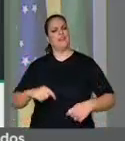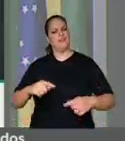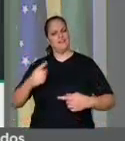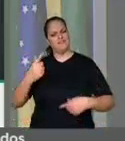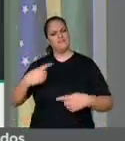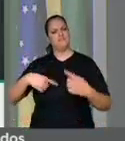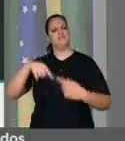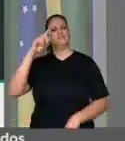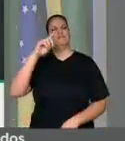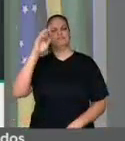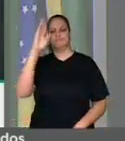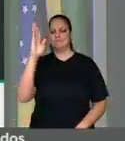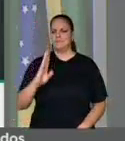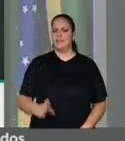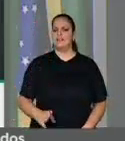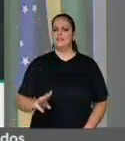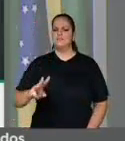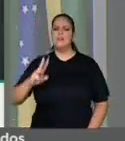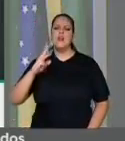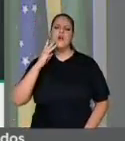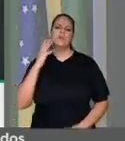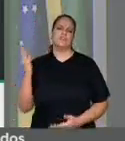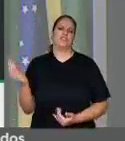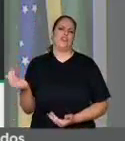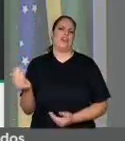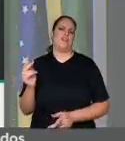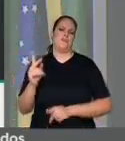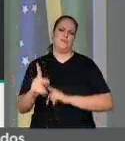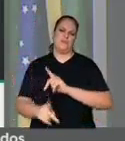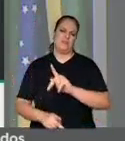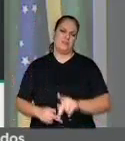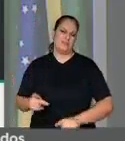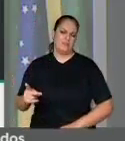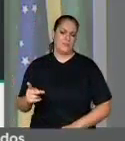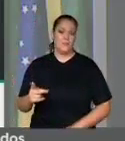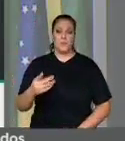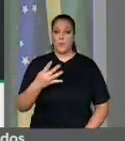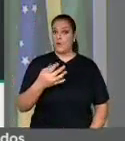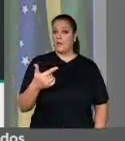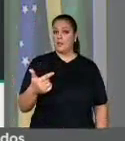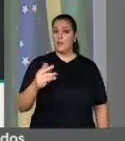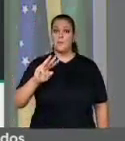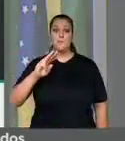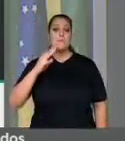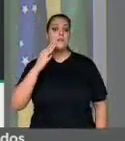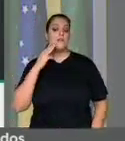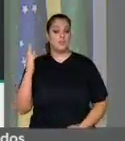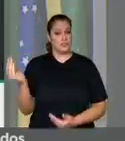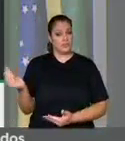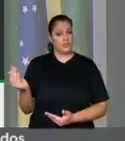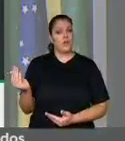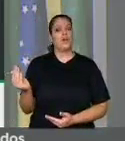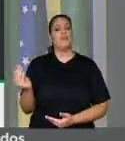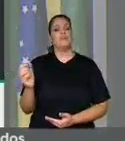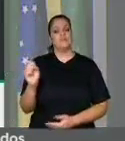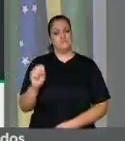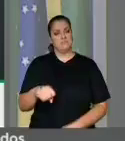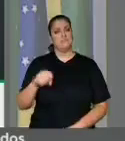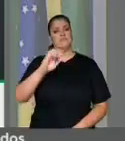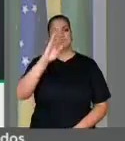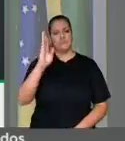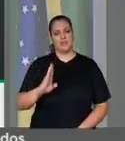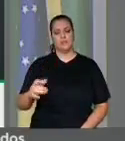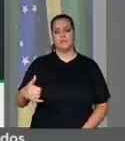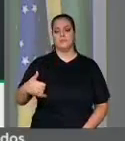milhões e milhões de jovens brasileiros. Somos 42 milhões de jovens brasileiros com a idade de 15 a